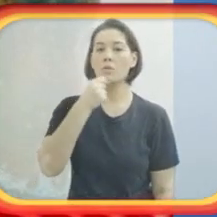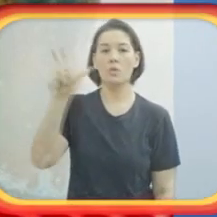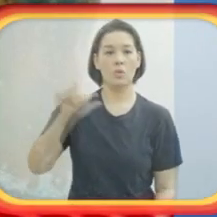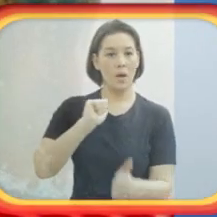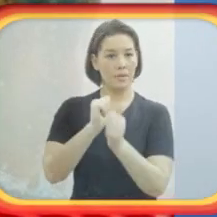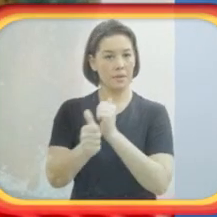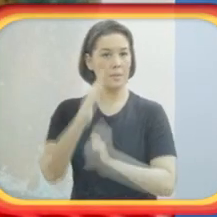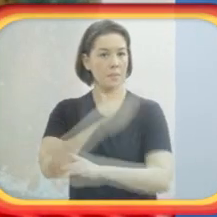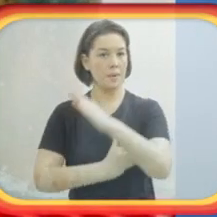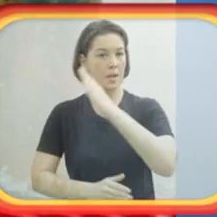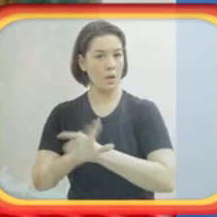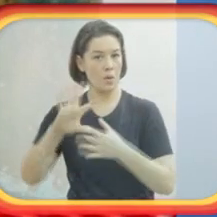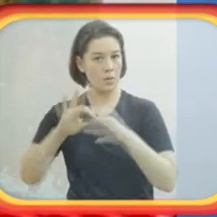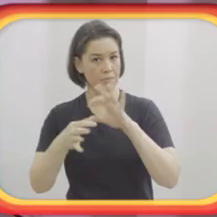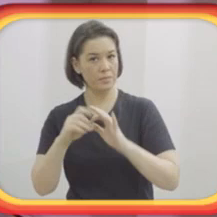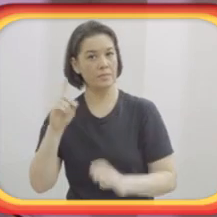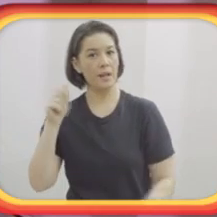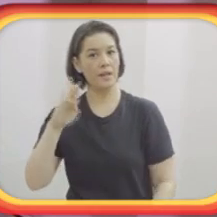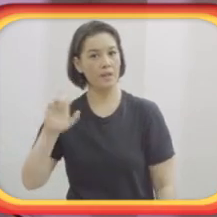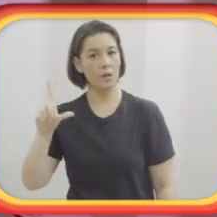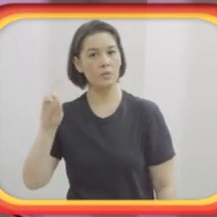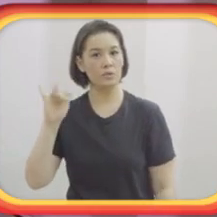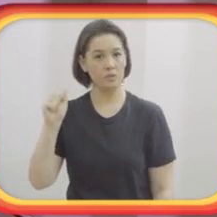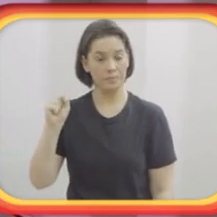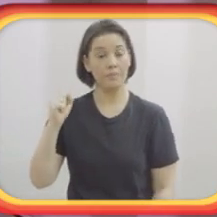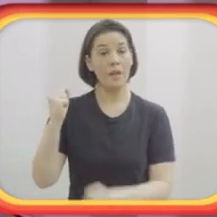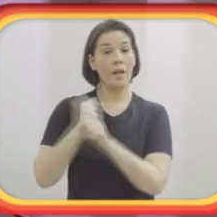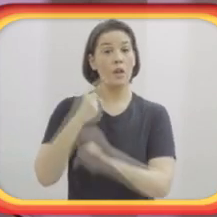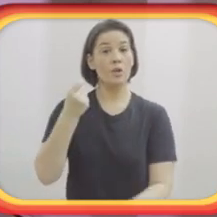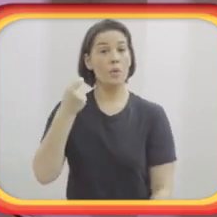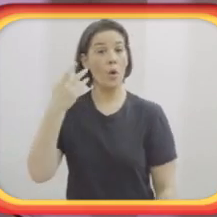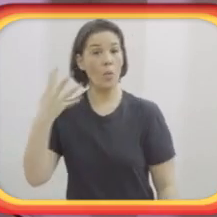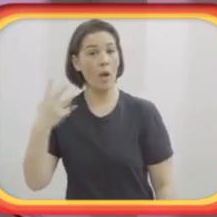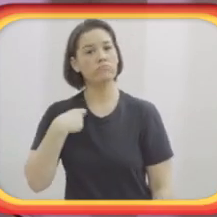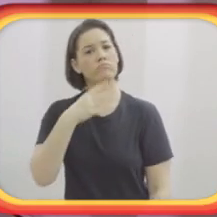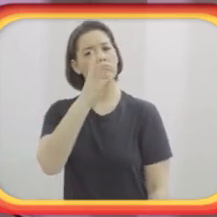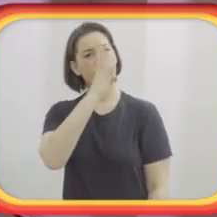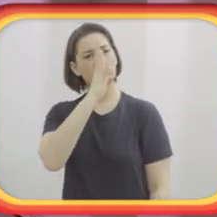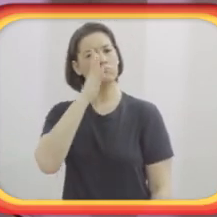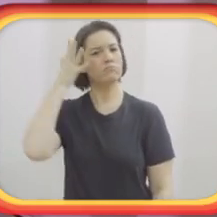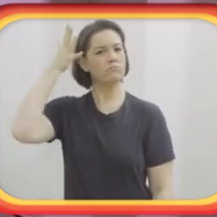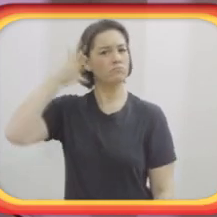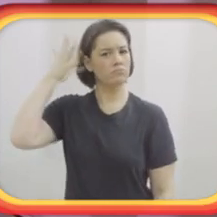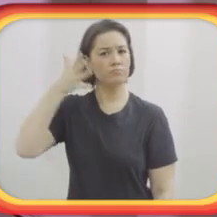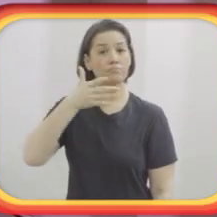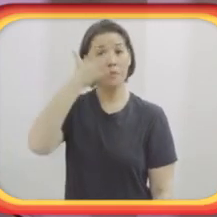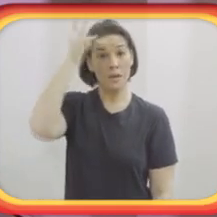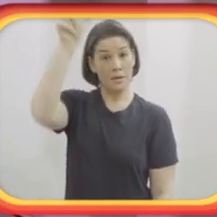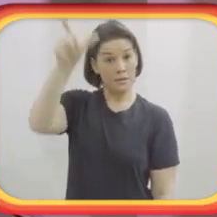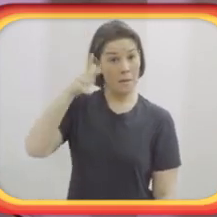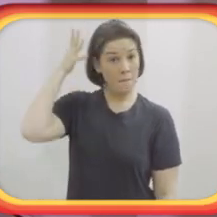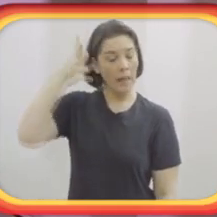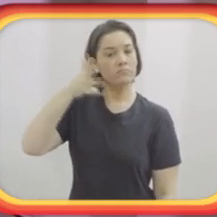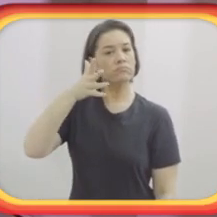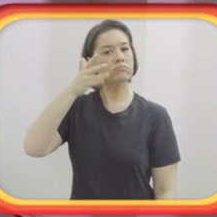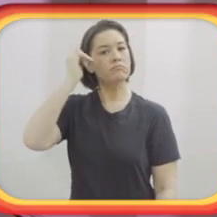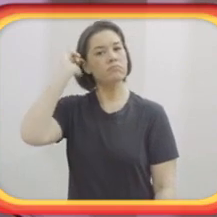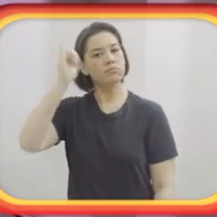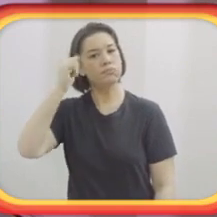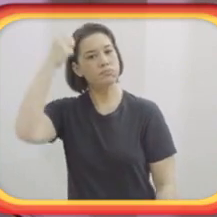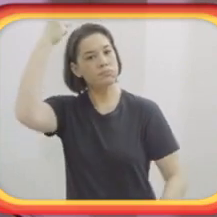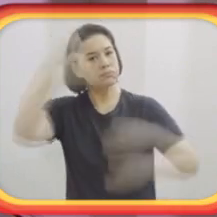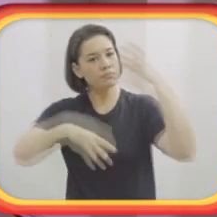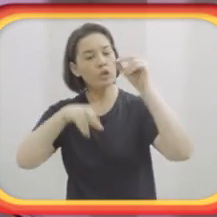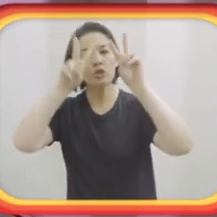Daniel Dias. Em 2004, eu estava assistindo a uma palestra. E nessa palestra, o